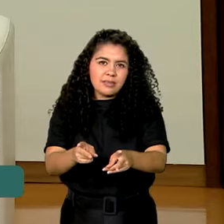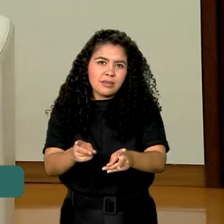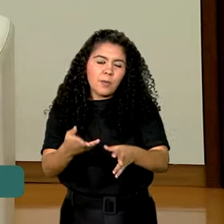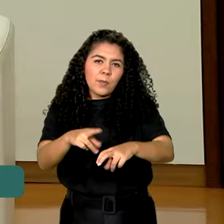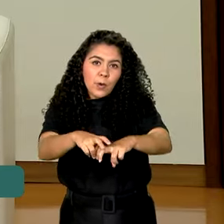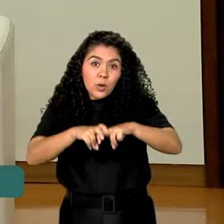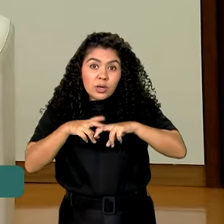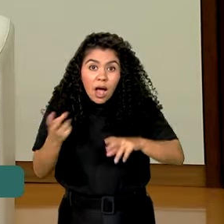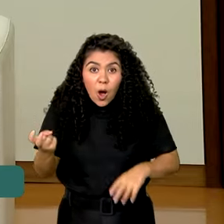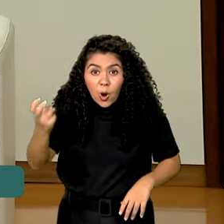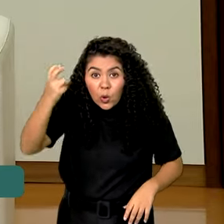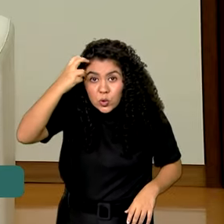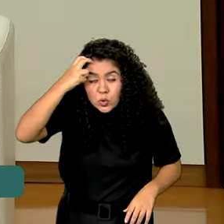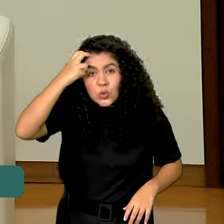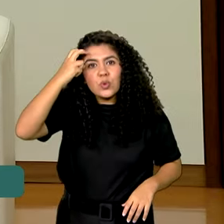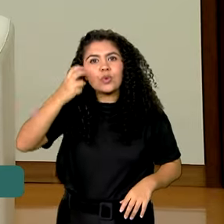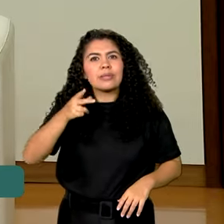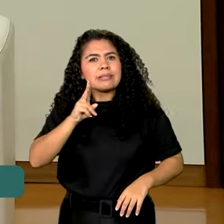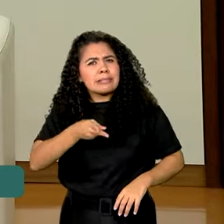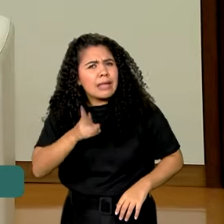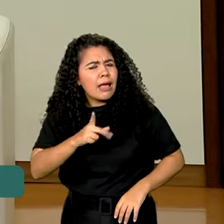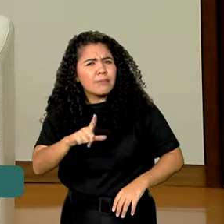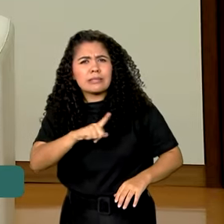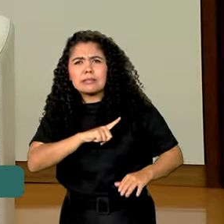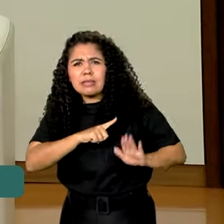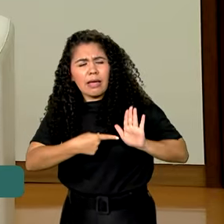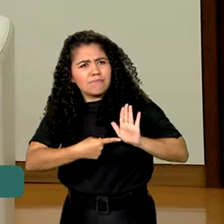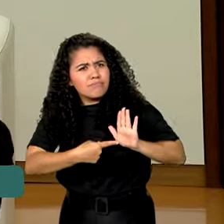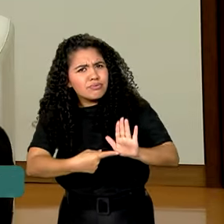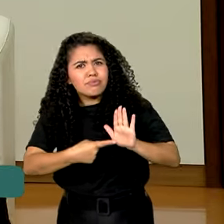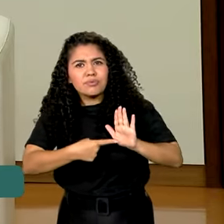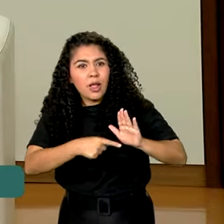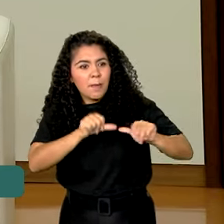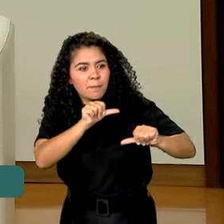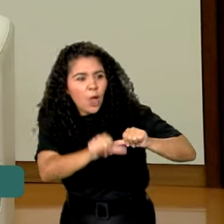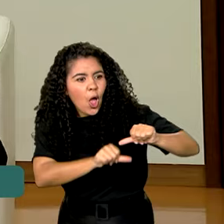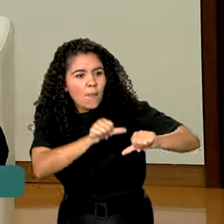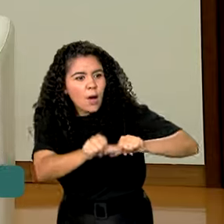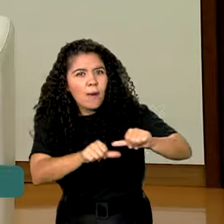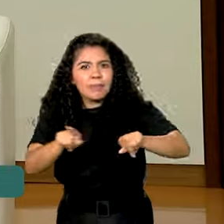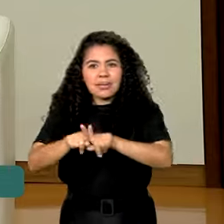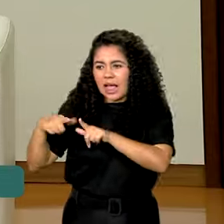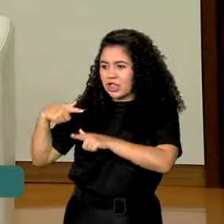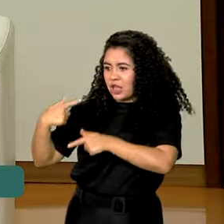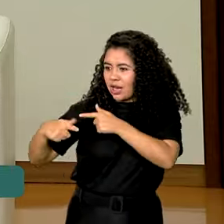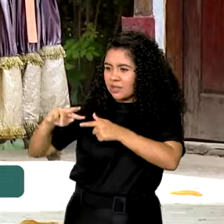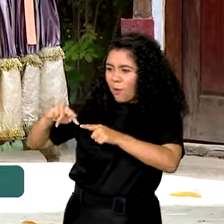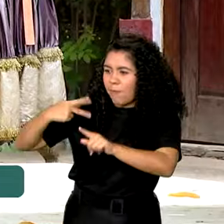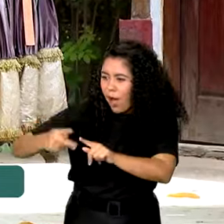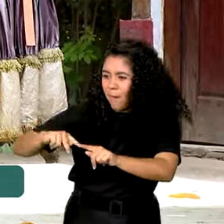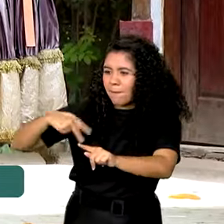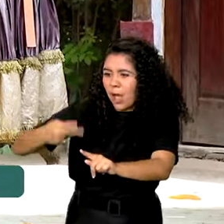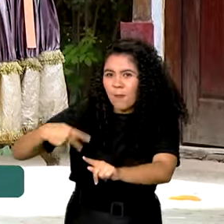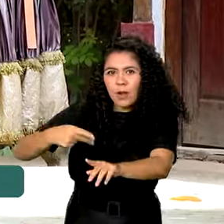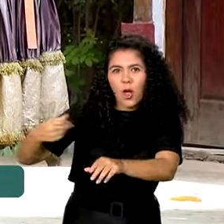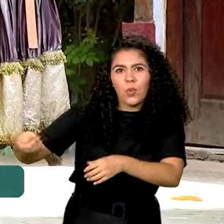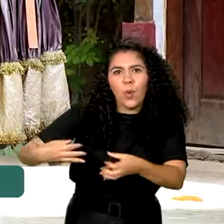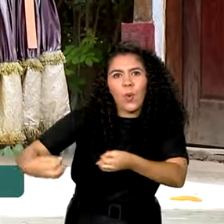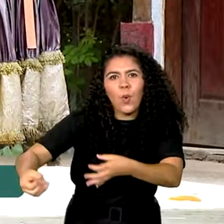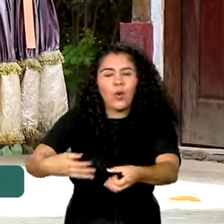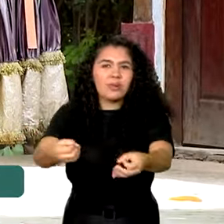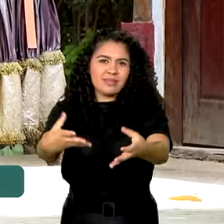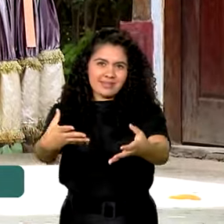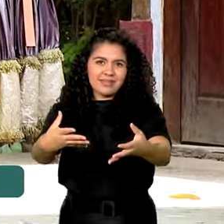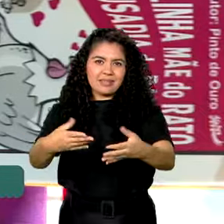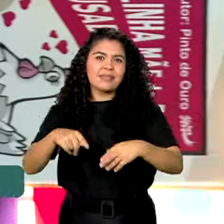cultura, ela está sempre se apresentando e se modificando. Chegam novas gerações, então, novas propostas. Então, esse é o